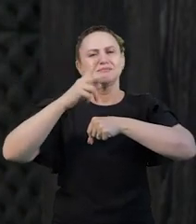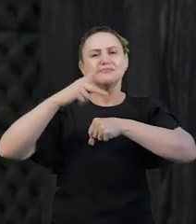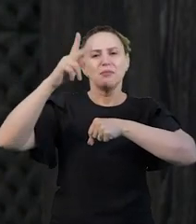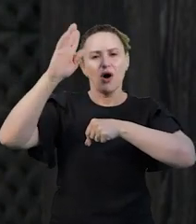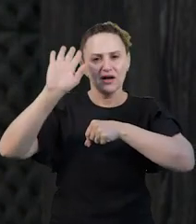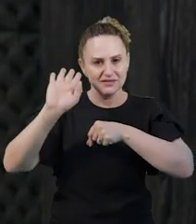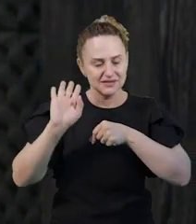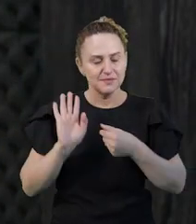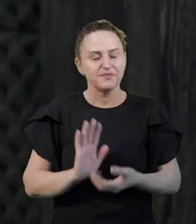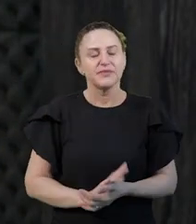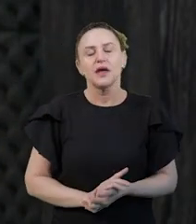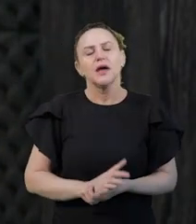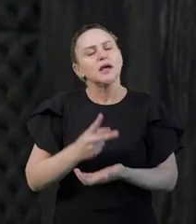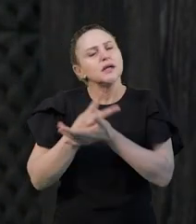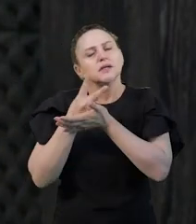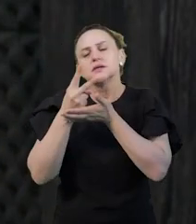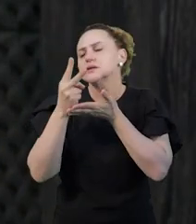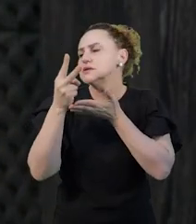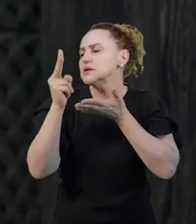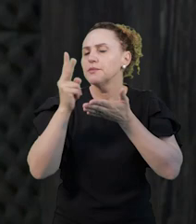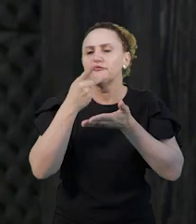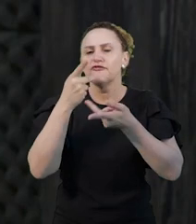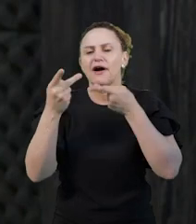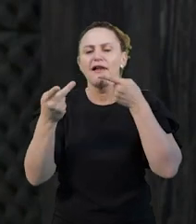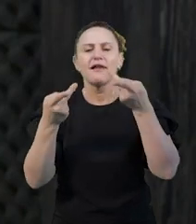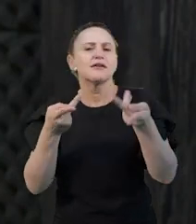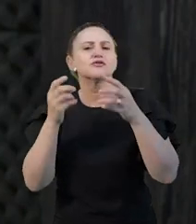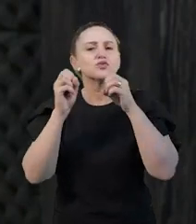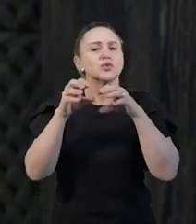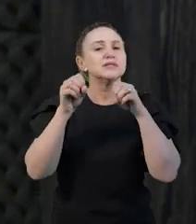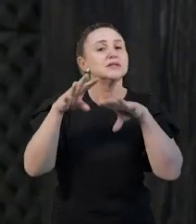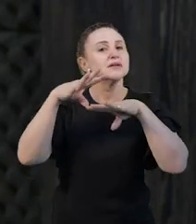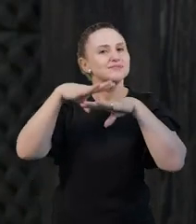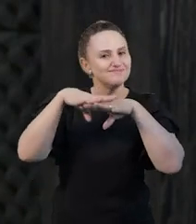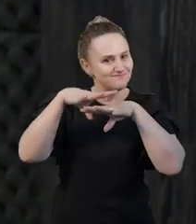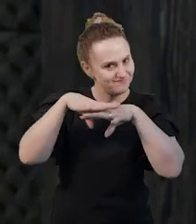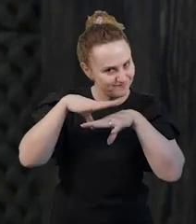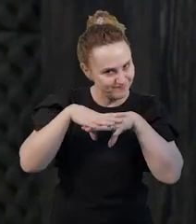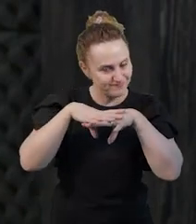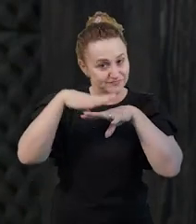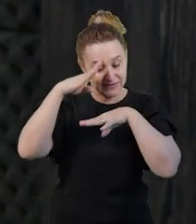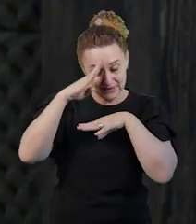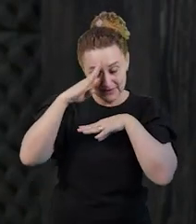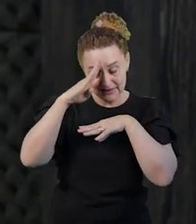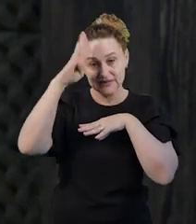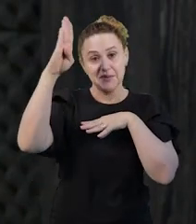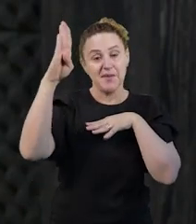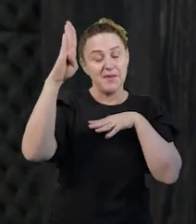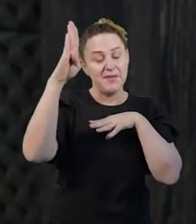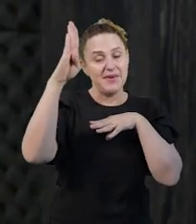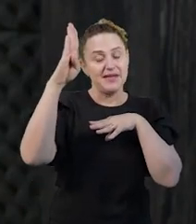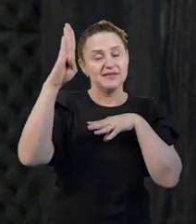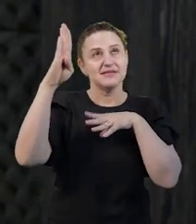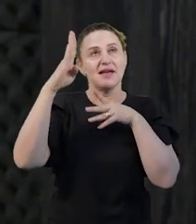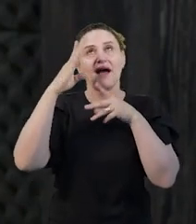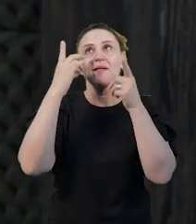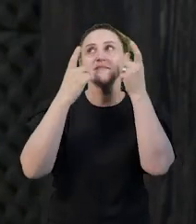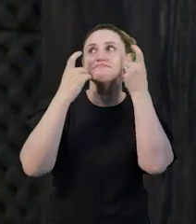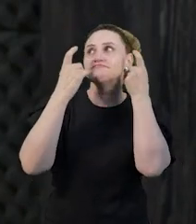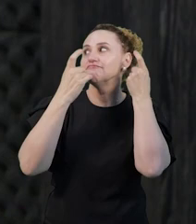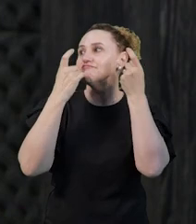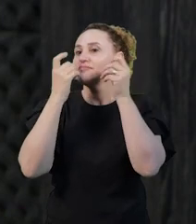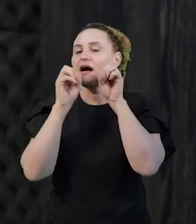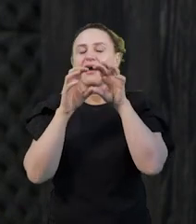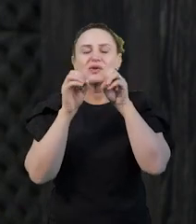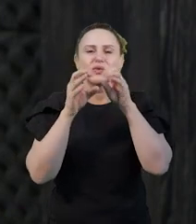tratando das coisas que falam sobre o ensino, sobre a matemática, principalmente a minha grande preocupação é a educação básica,